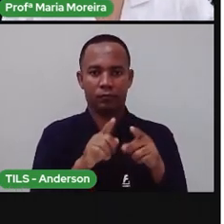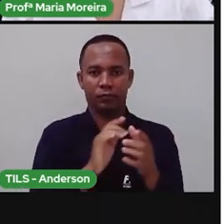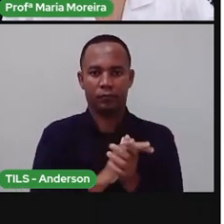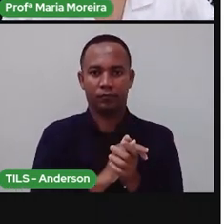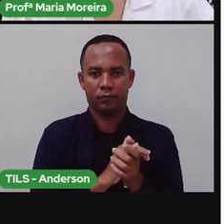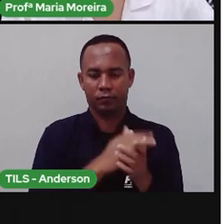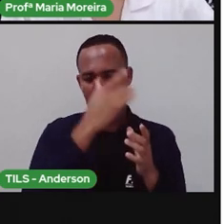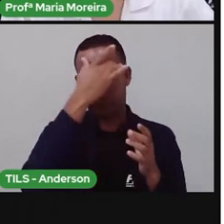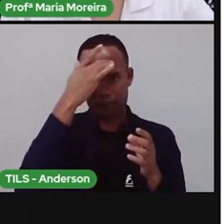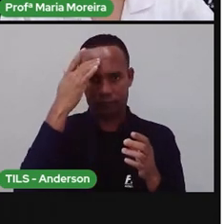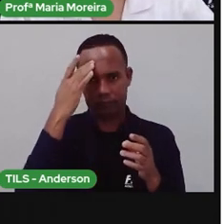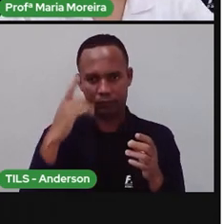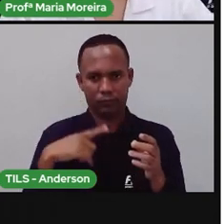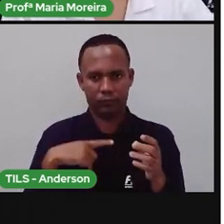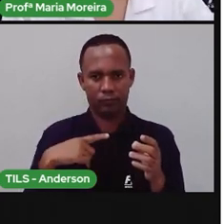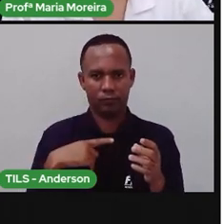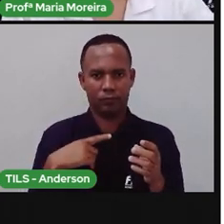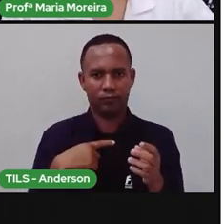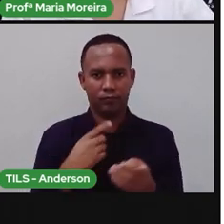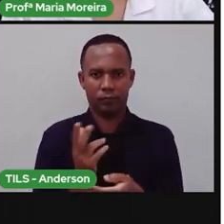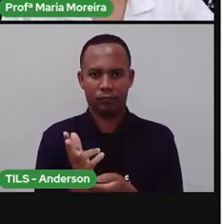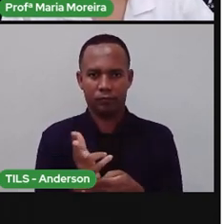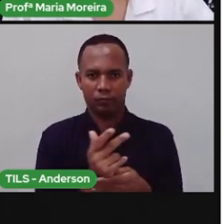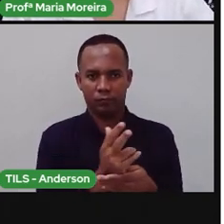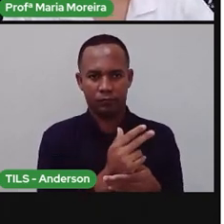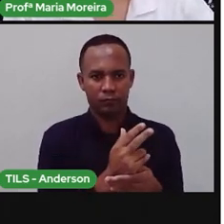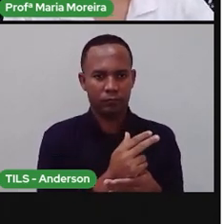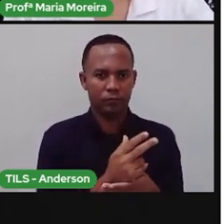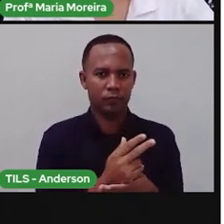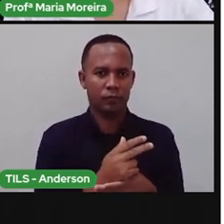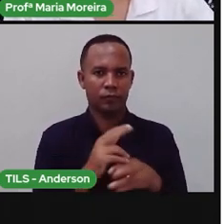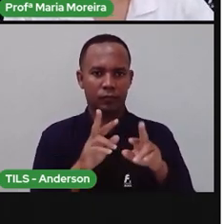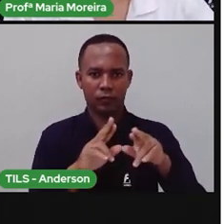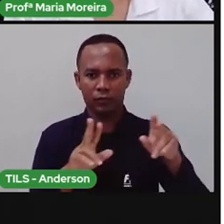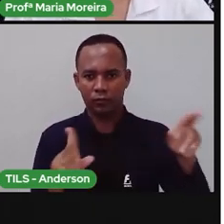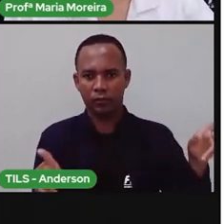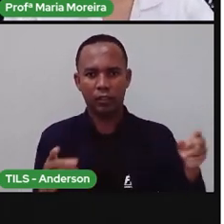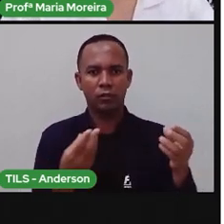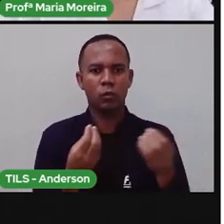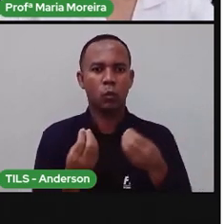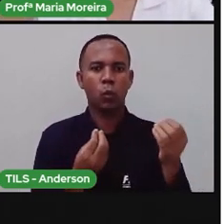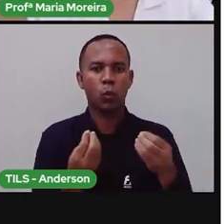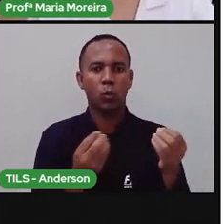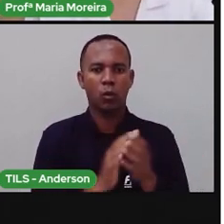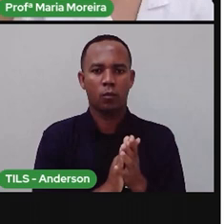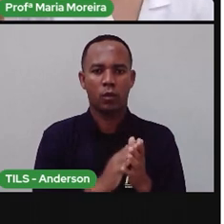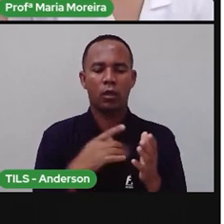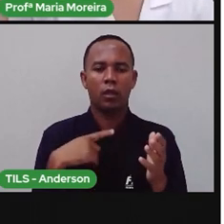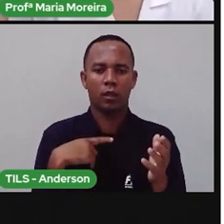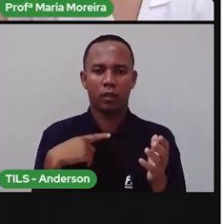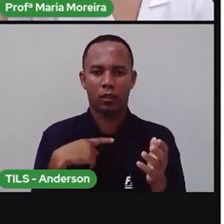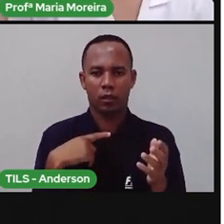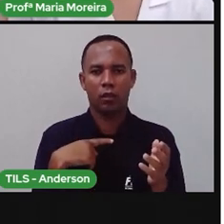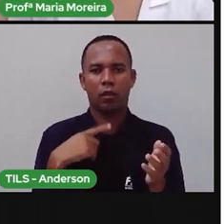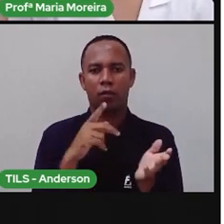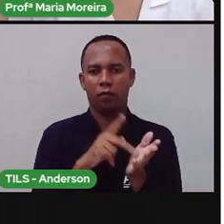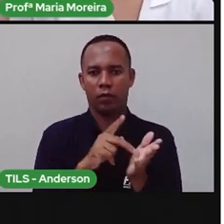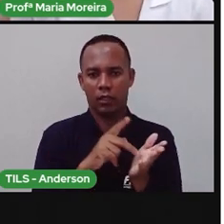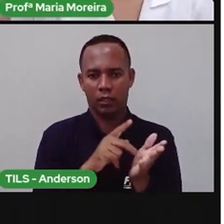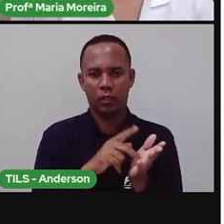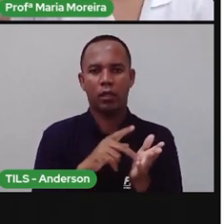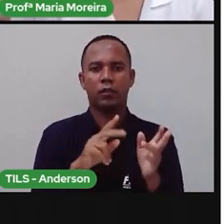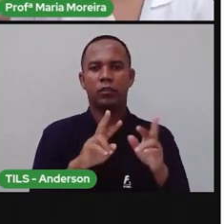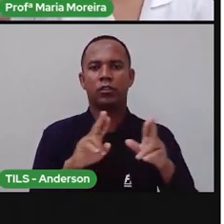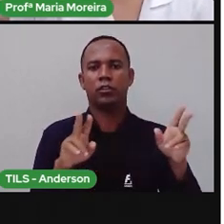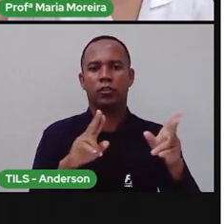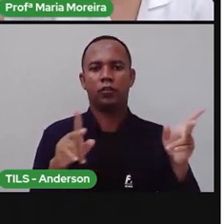desenhos animes e tal, e desenhos animados, sabe muito bem que existem aí, na verdade, vários desenhos que têm